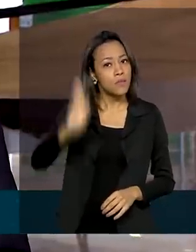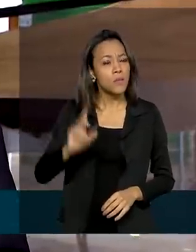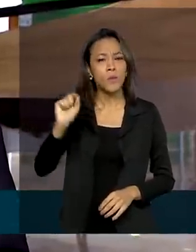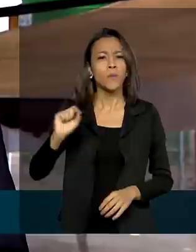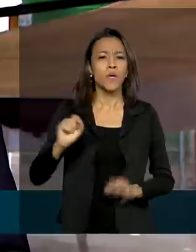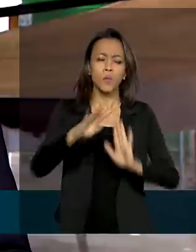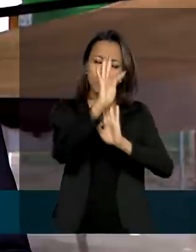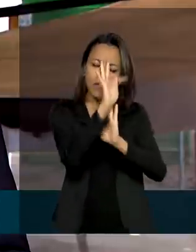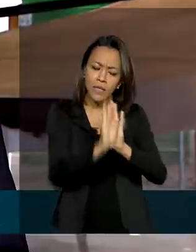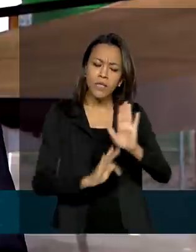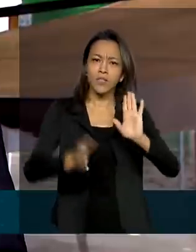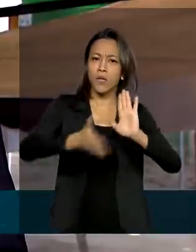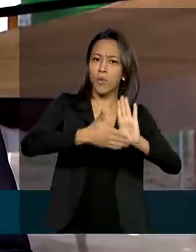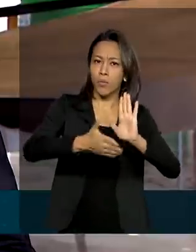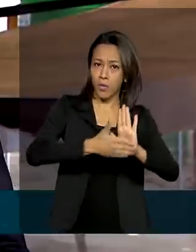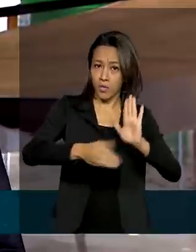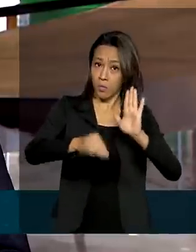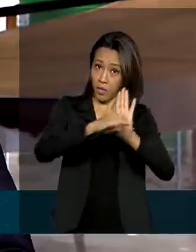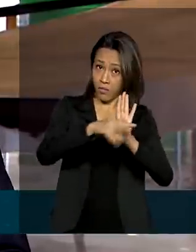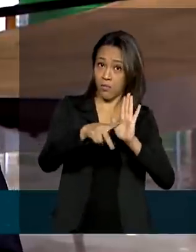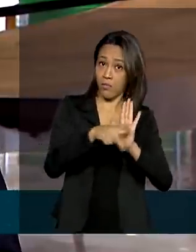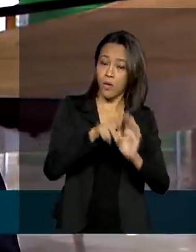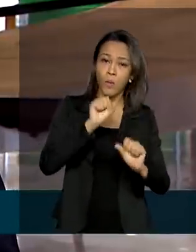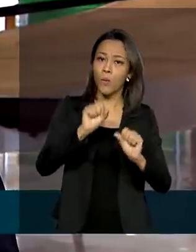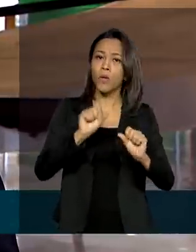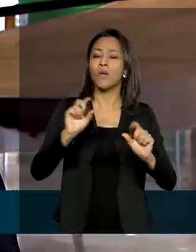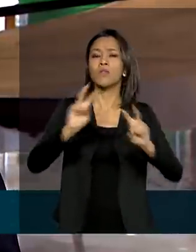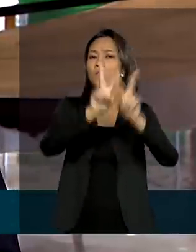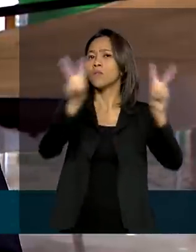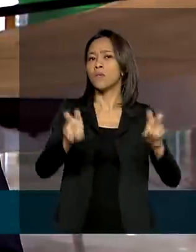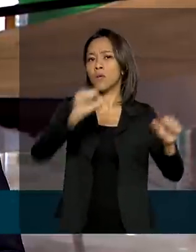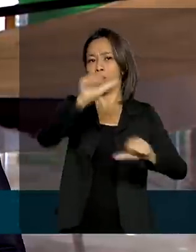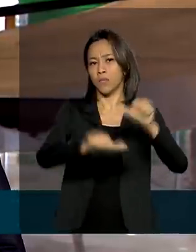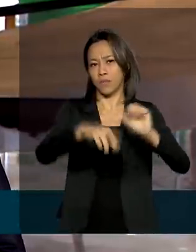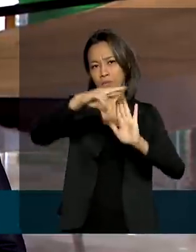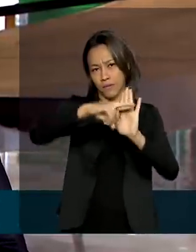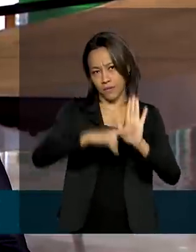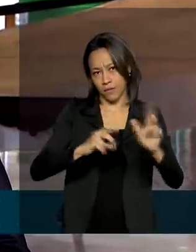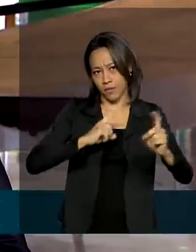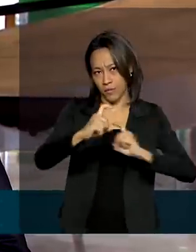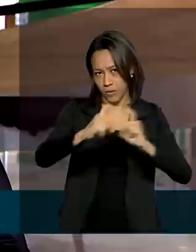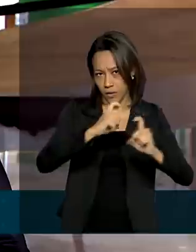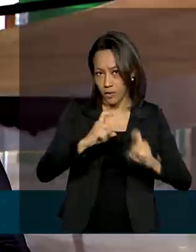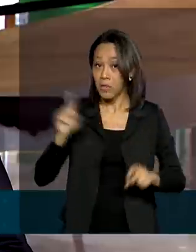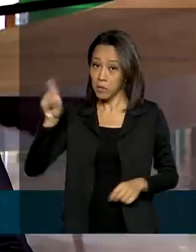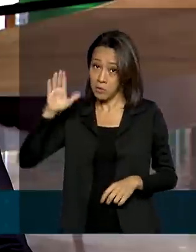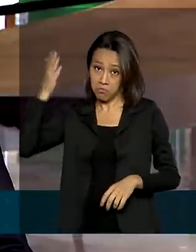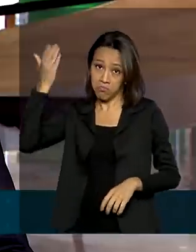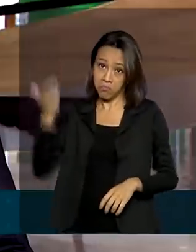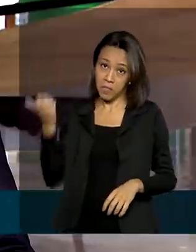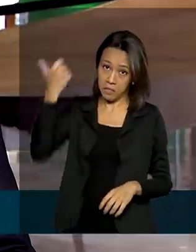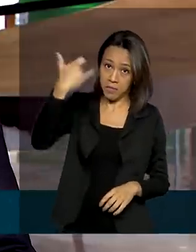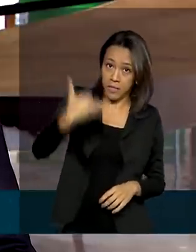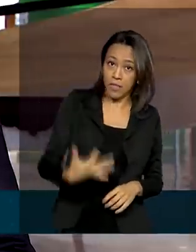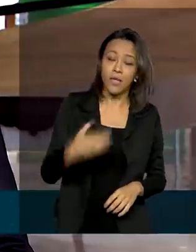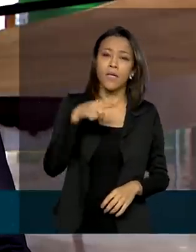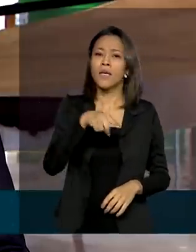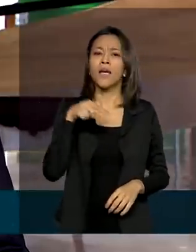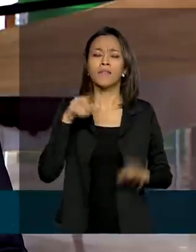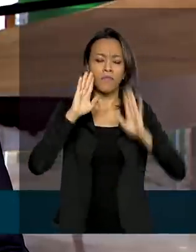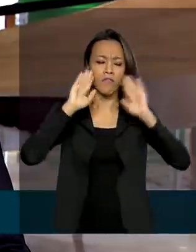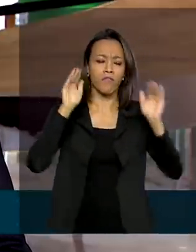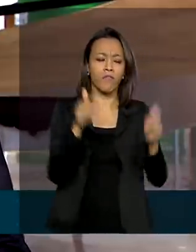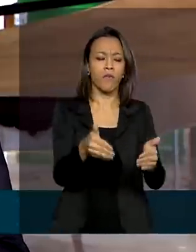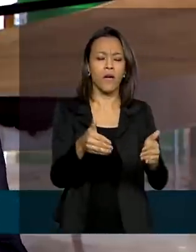proposta de emenda à Constituição da Reforma Administrativa. Segundo o presidente Jair Bolsonaro, a proposta será focada em